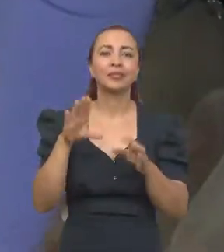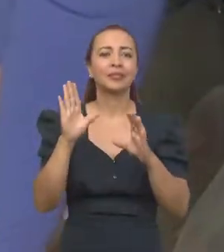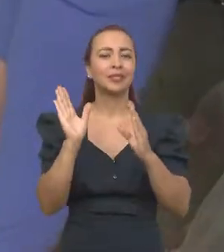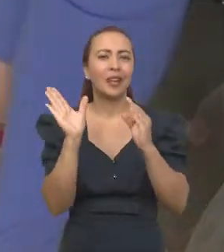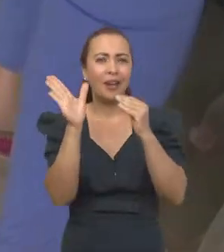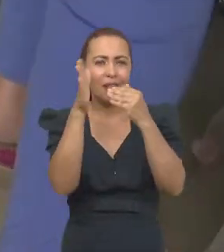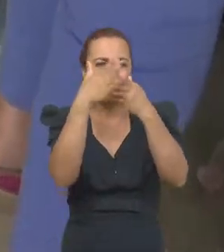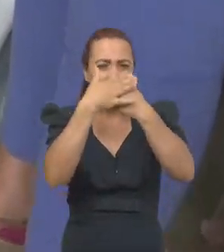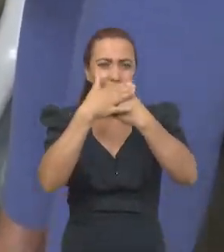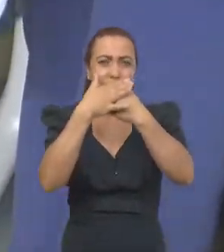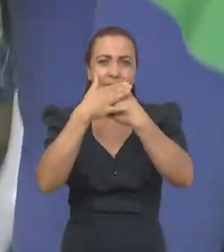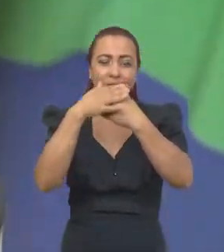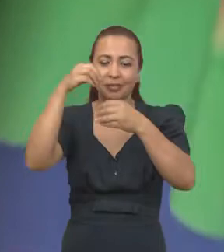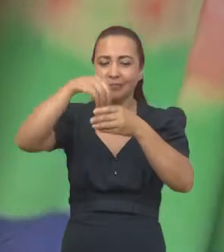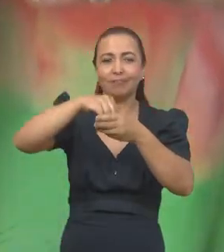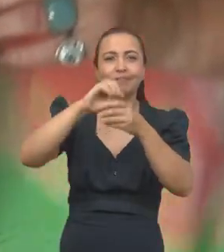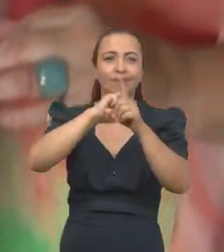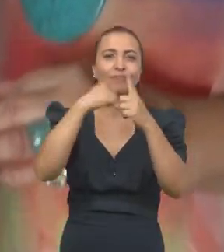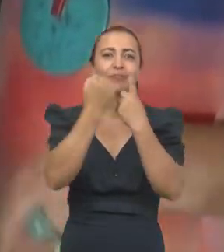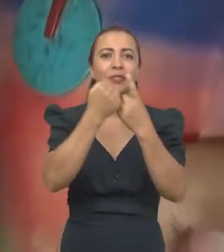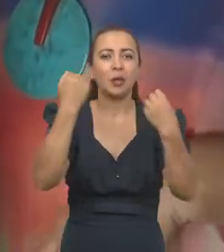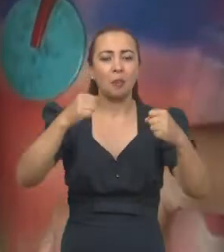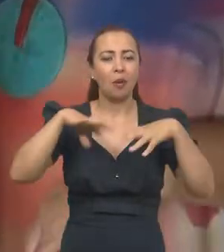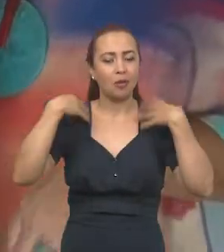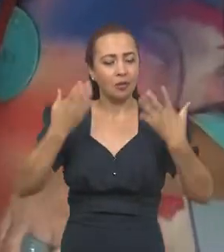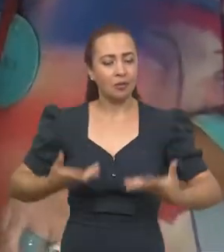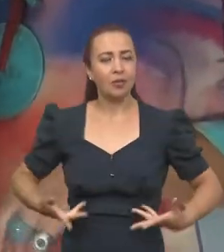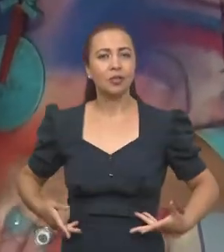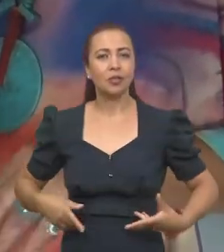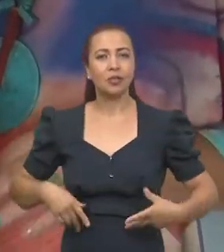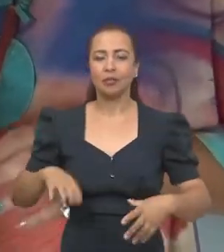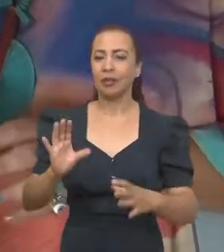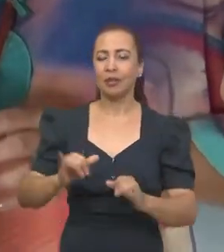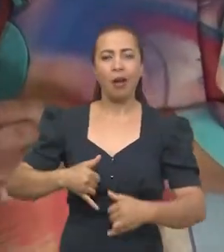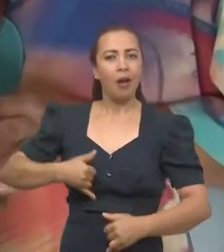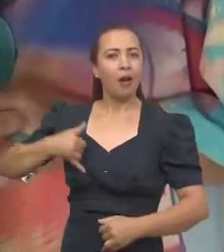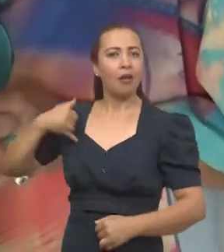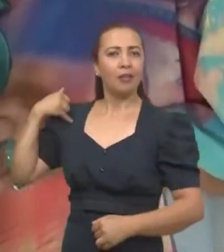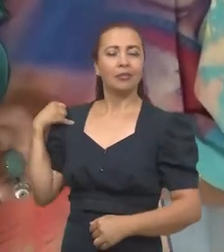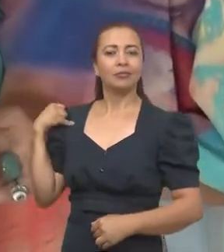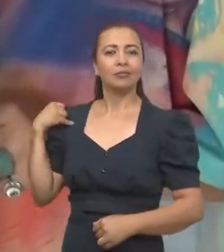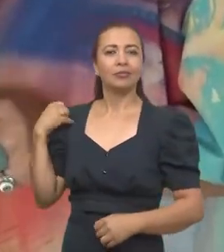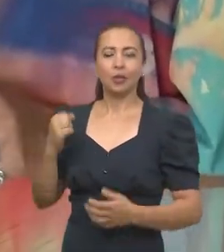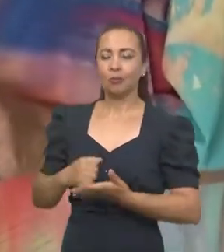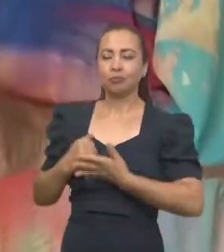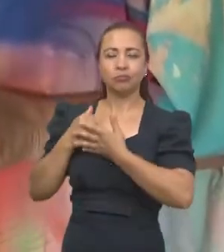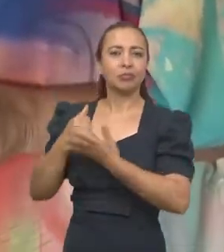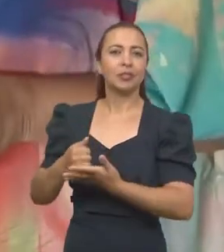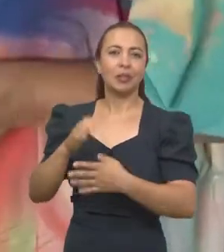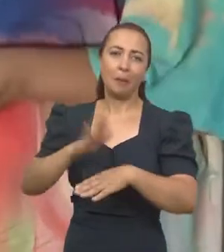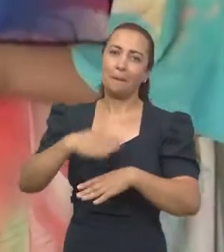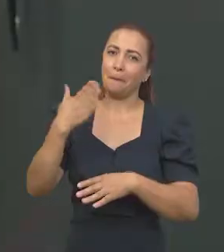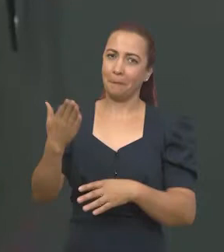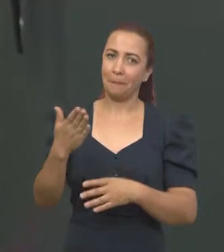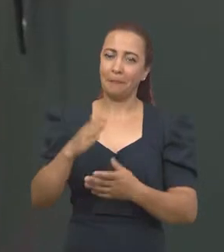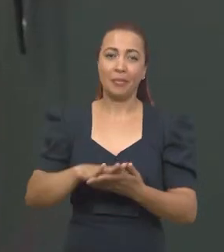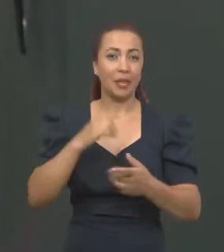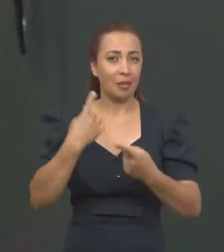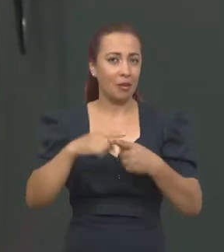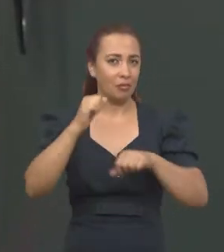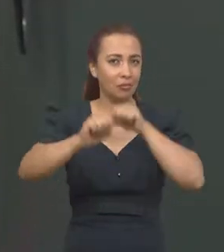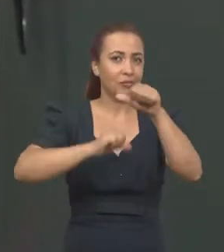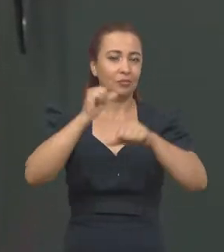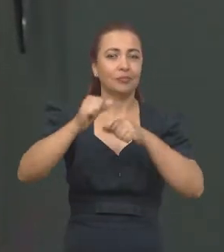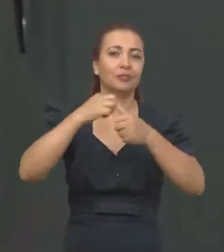invisibilidade dentro da sociedade, né, que elas possam se vestir, se enxergar, se exaltar e se empoderar ainda mais. Pude